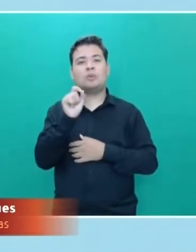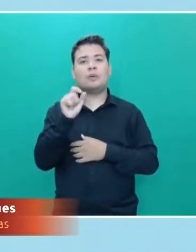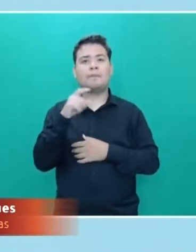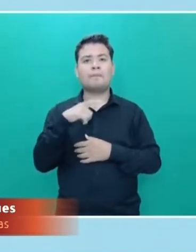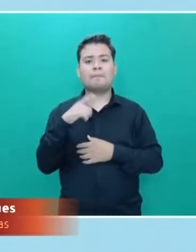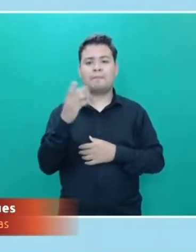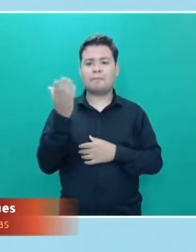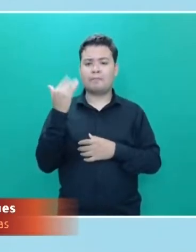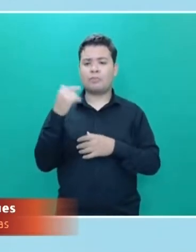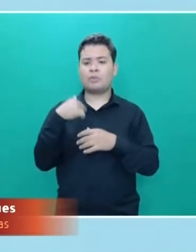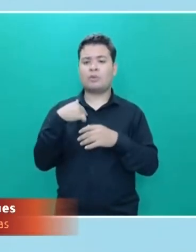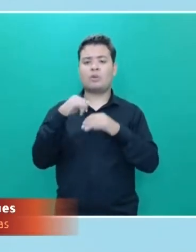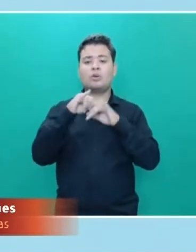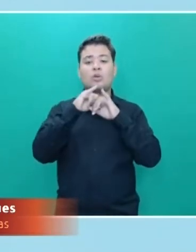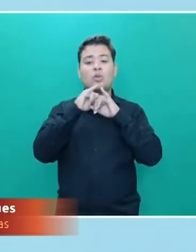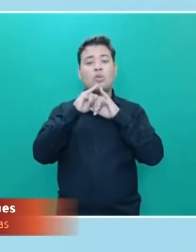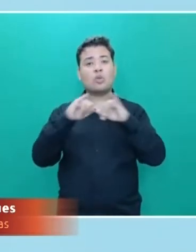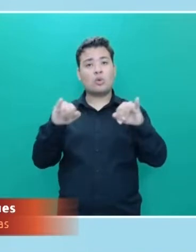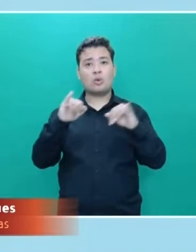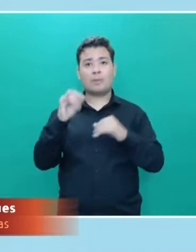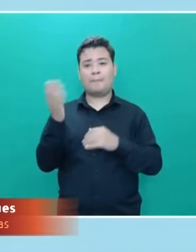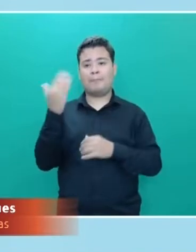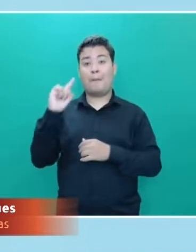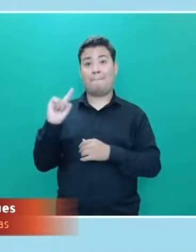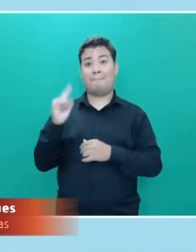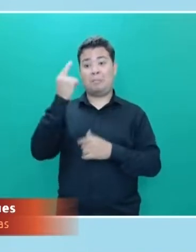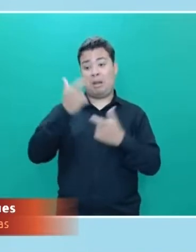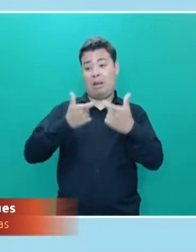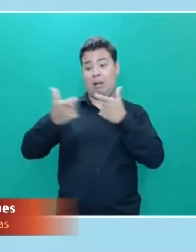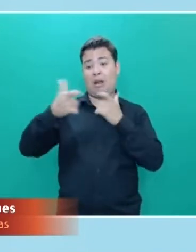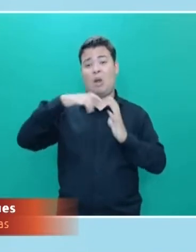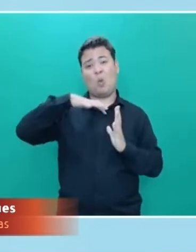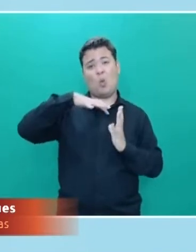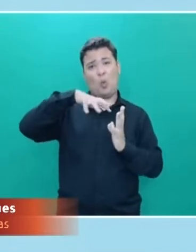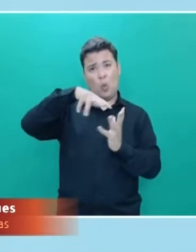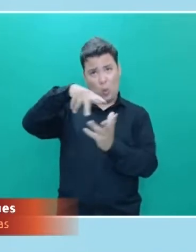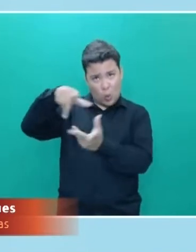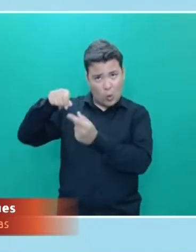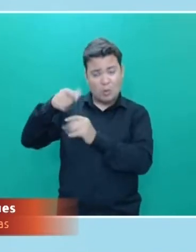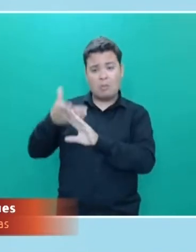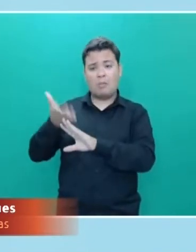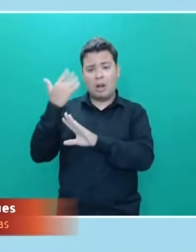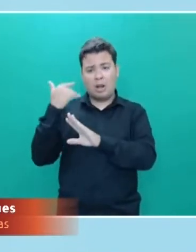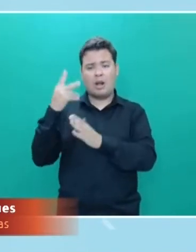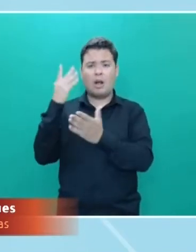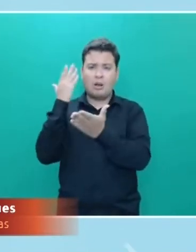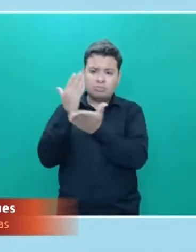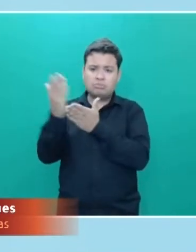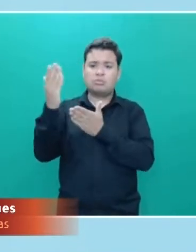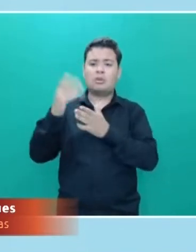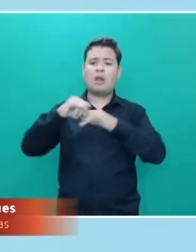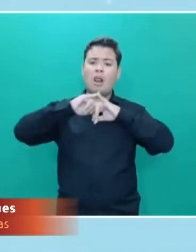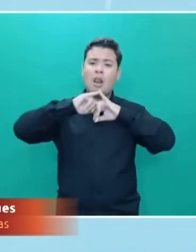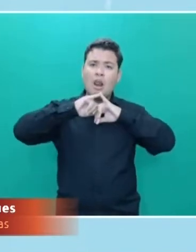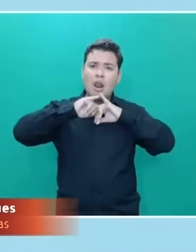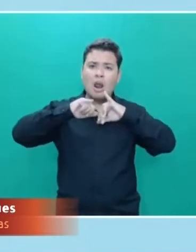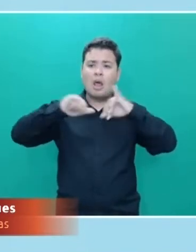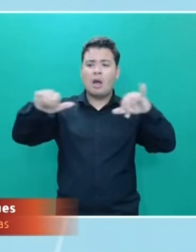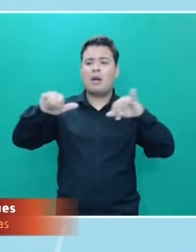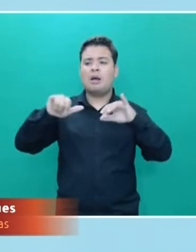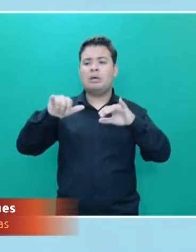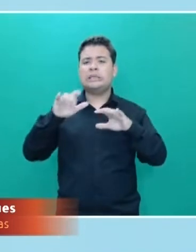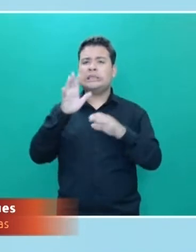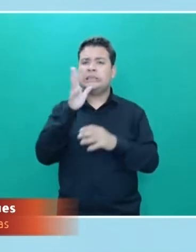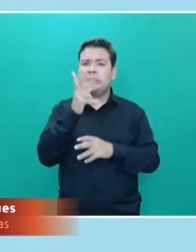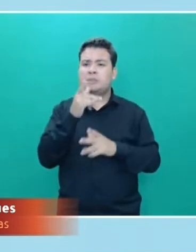quando explodiu a Primeira Guerra Mundial, né? A Primeira Guerra Mundial, quando ela explode, ela demora quase uma semana para